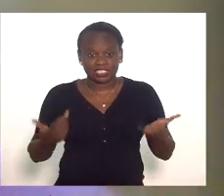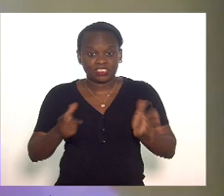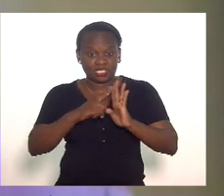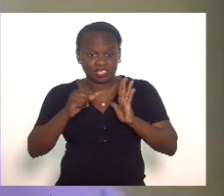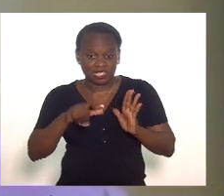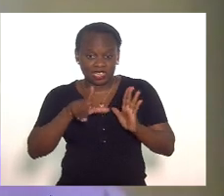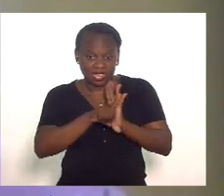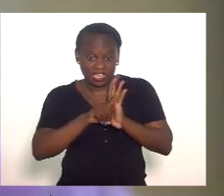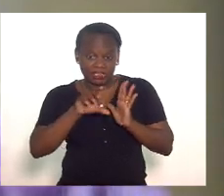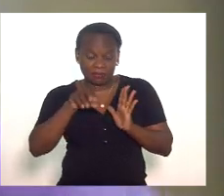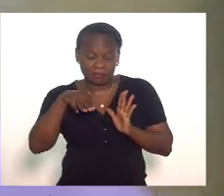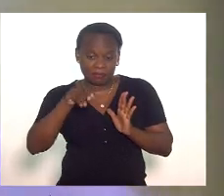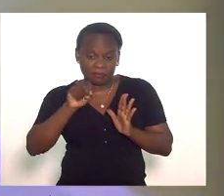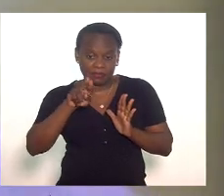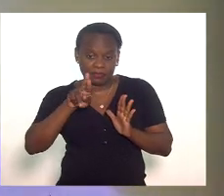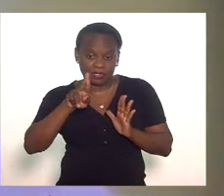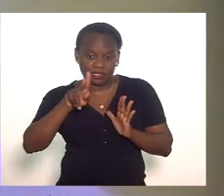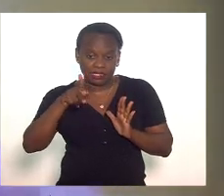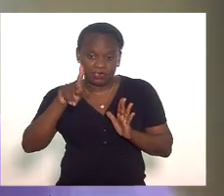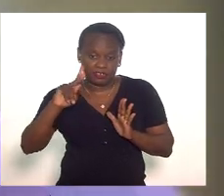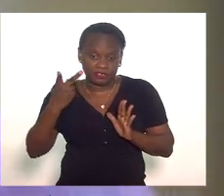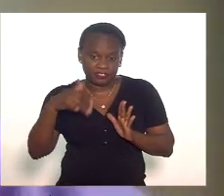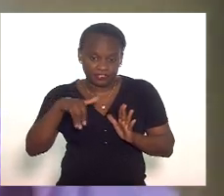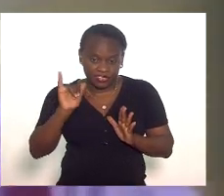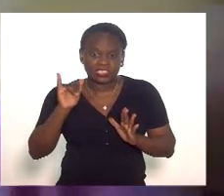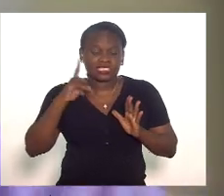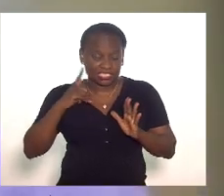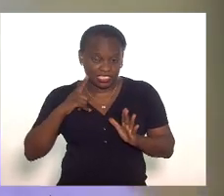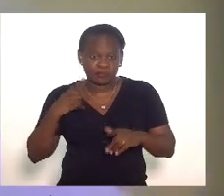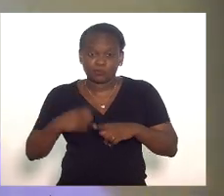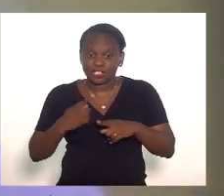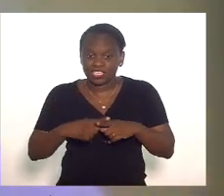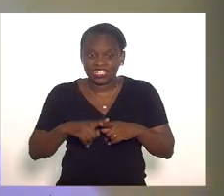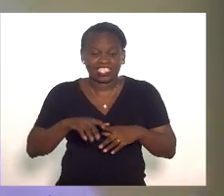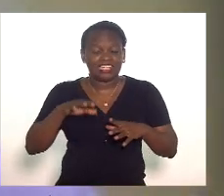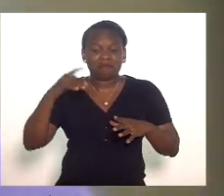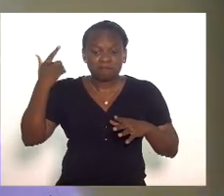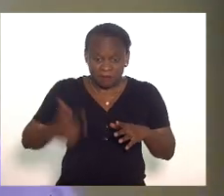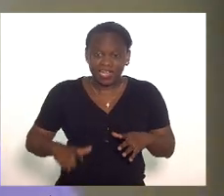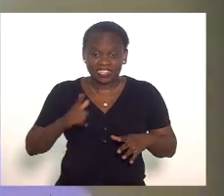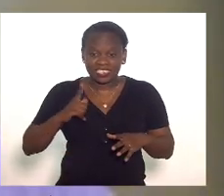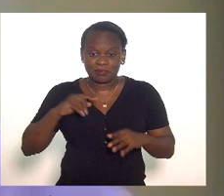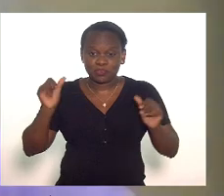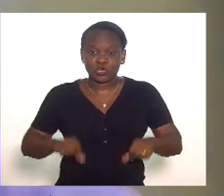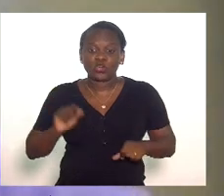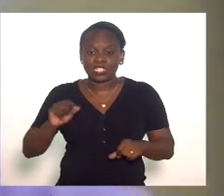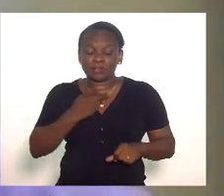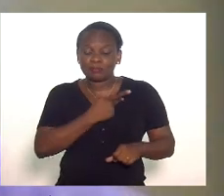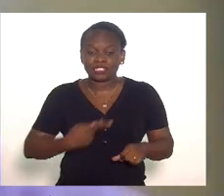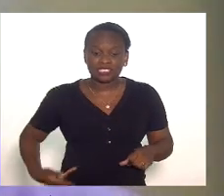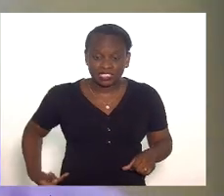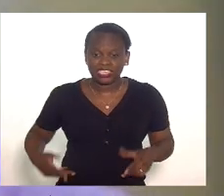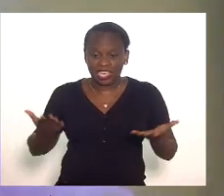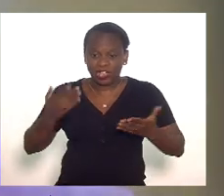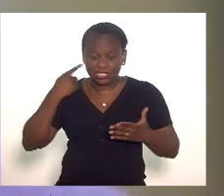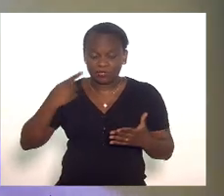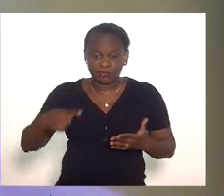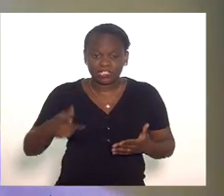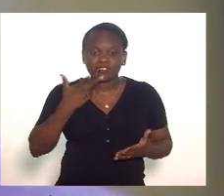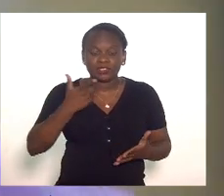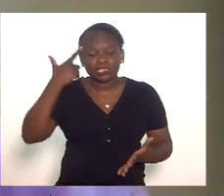lei de Murphy está em pleno vigor porque como se nada disso fosse suficiente esta semana o presidente da república